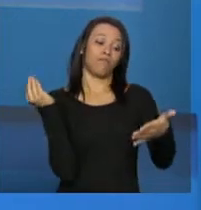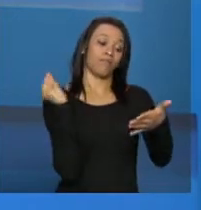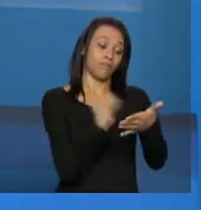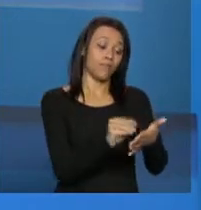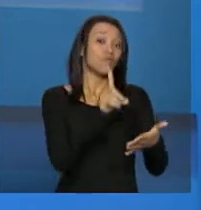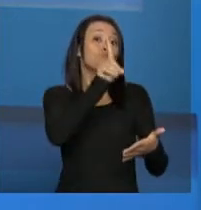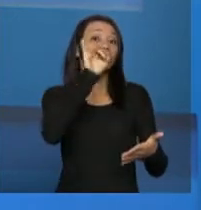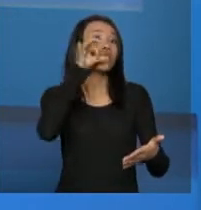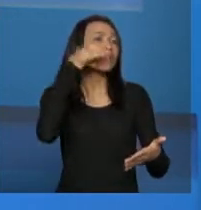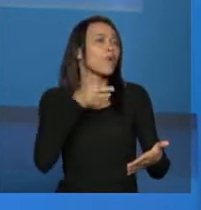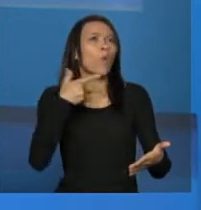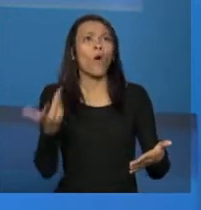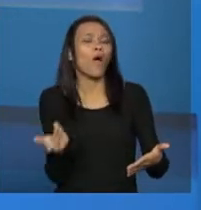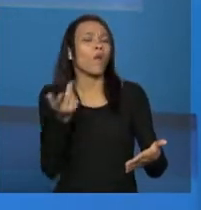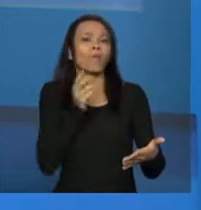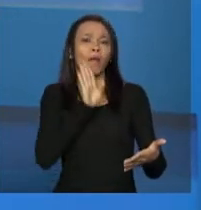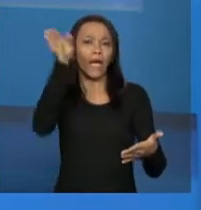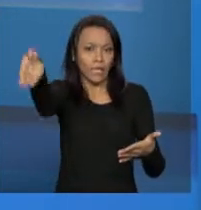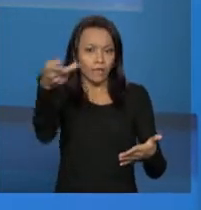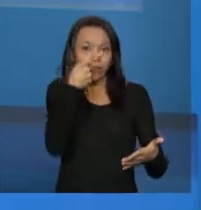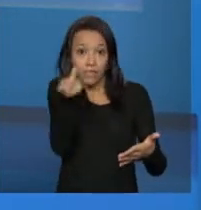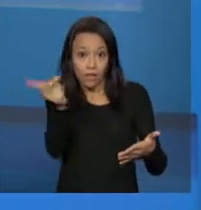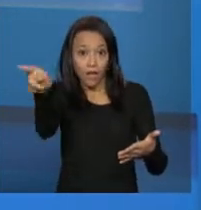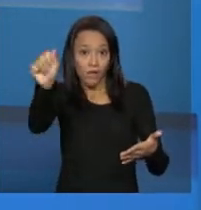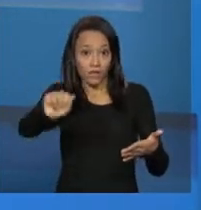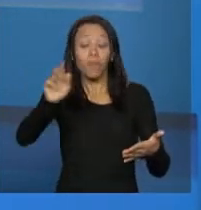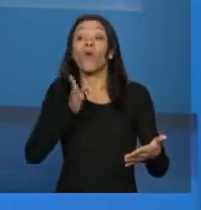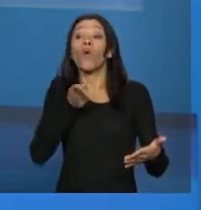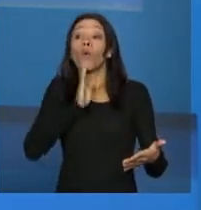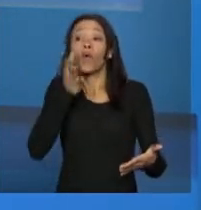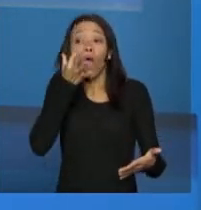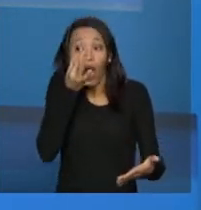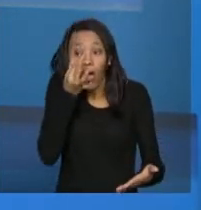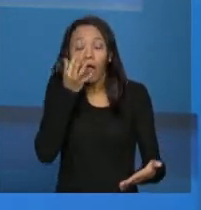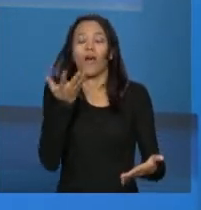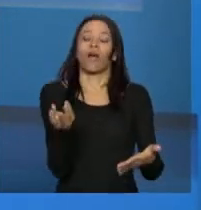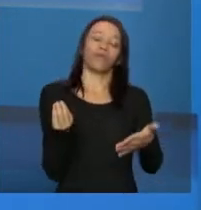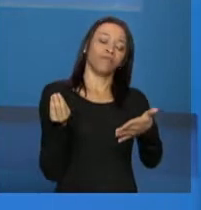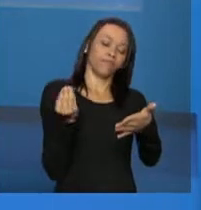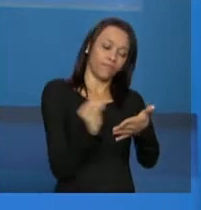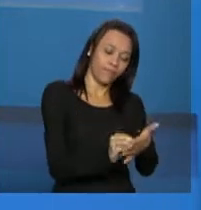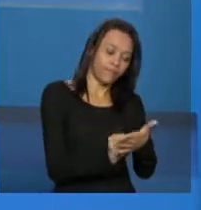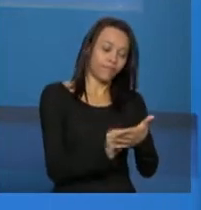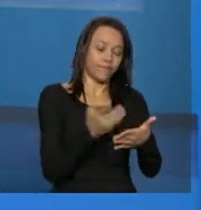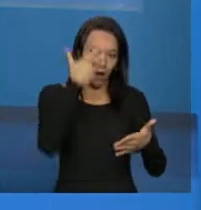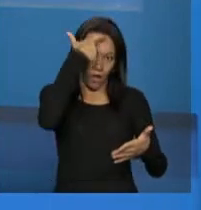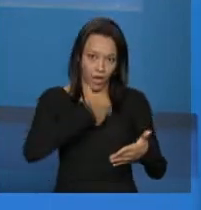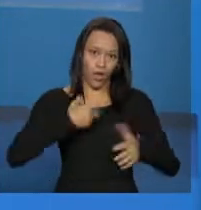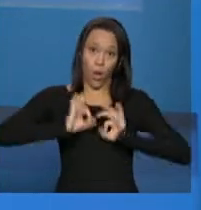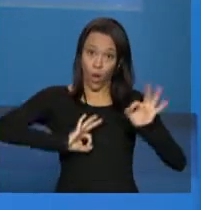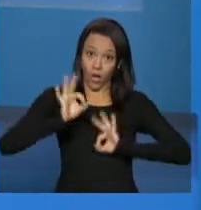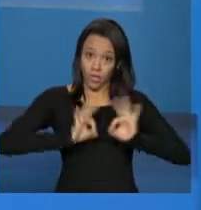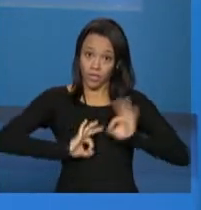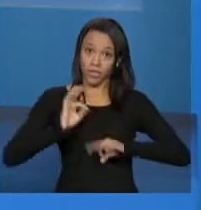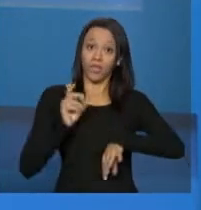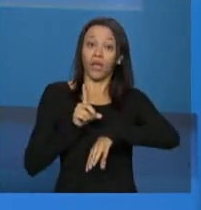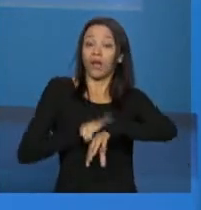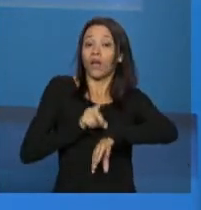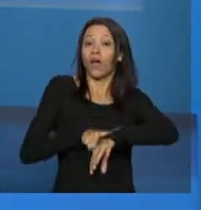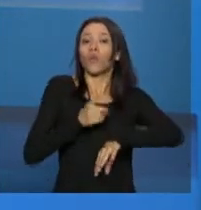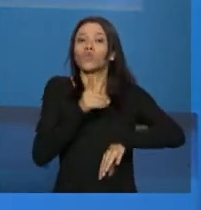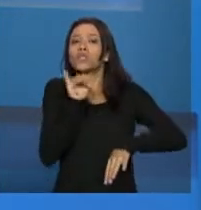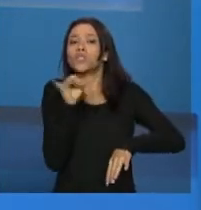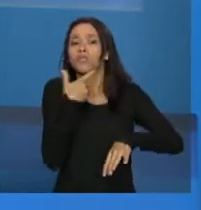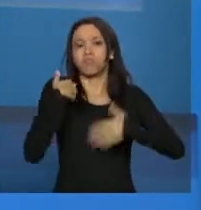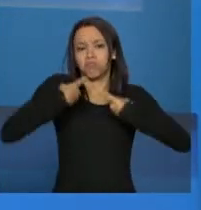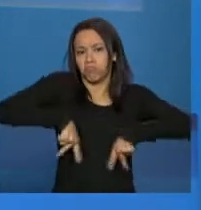agendamento, que foi justamente feito pra que o gestor possa se organizar, quais são os dias e horários que ele vai visitar as entidades do seu território.